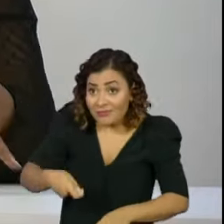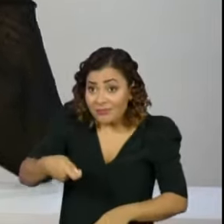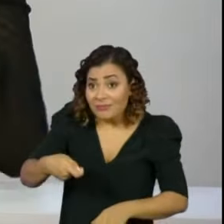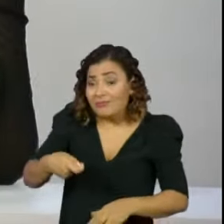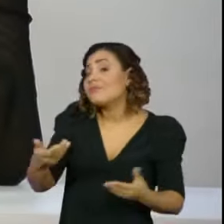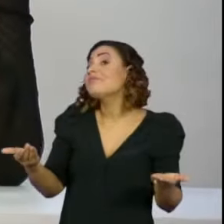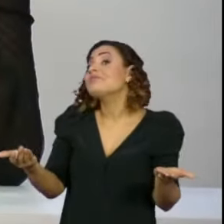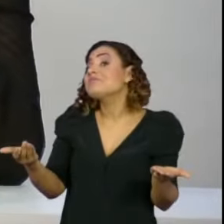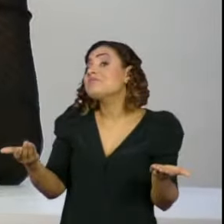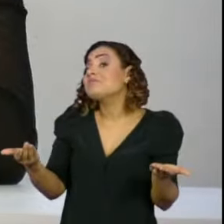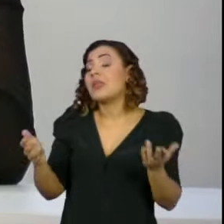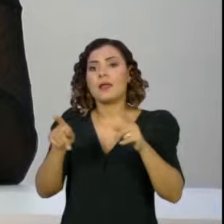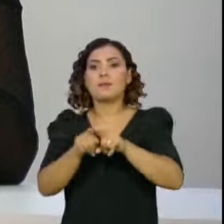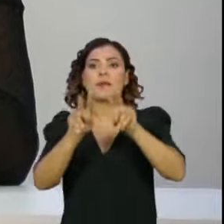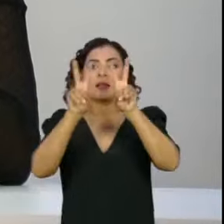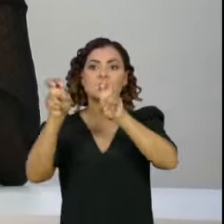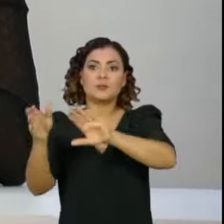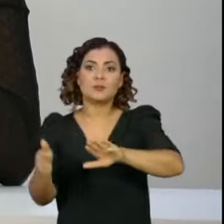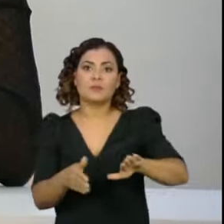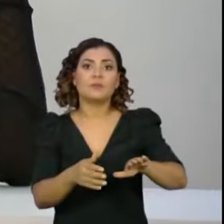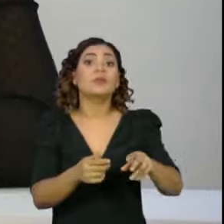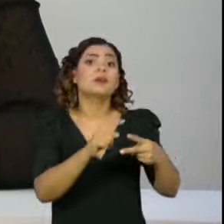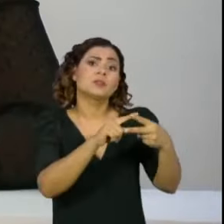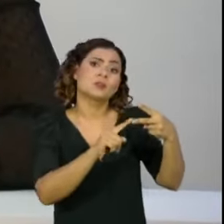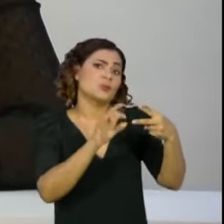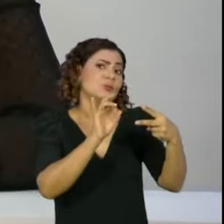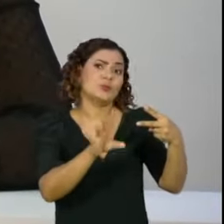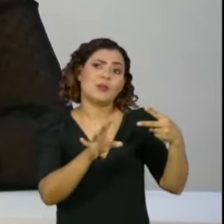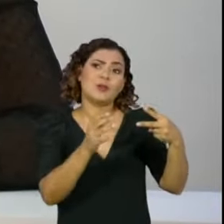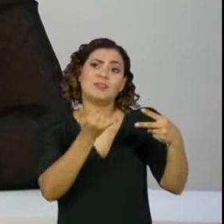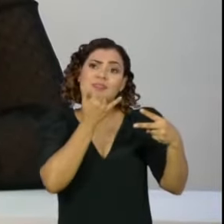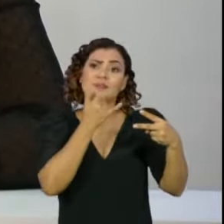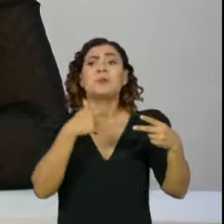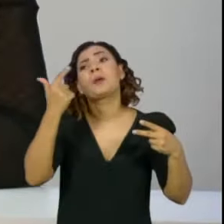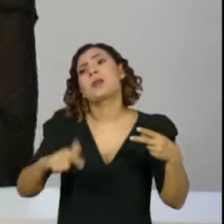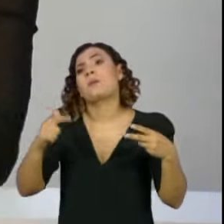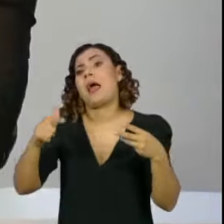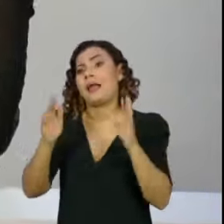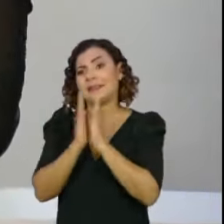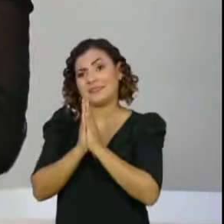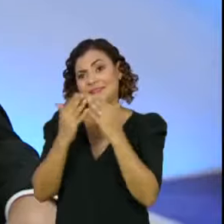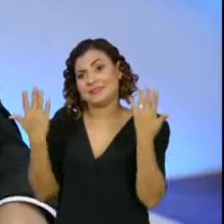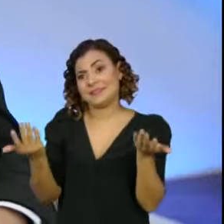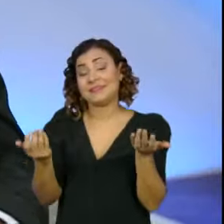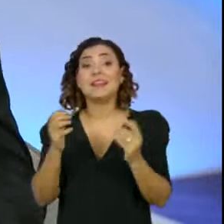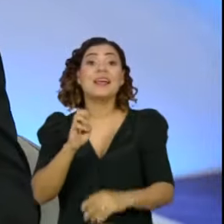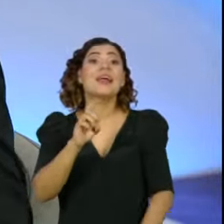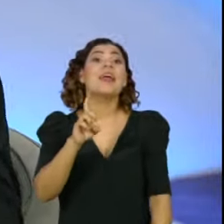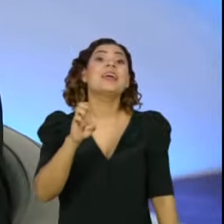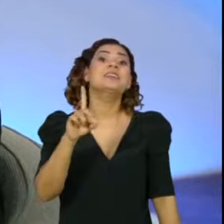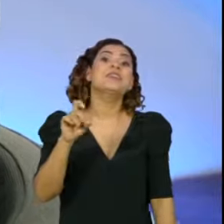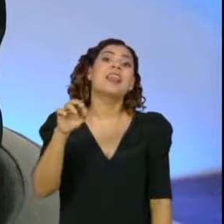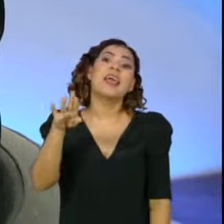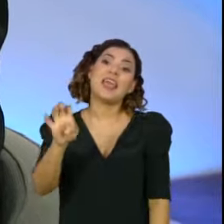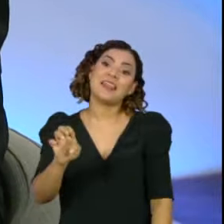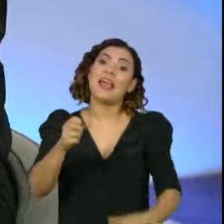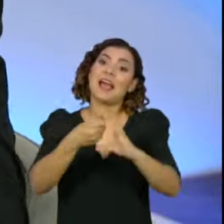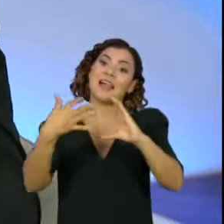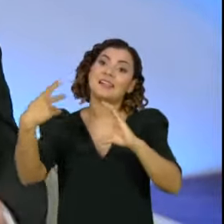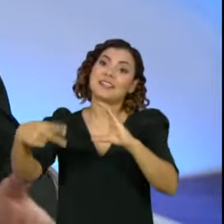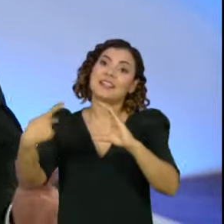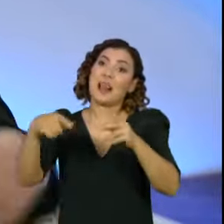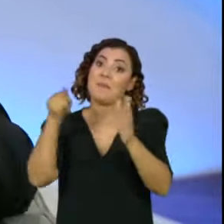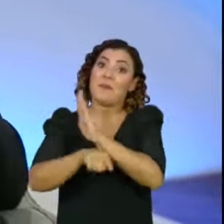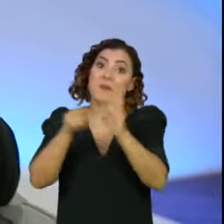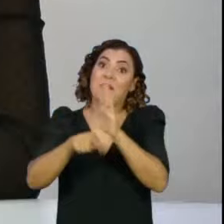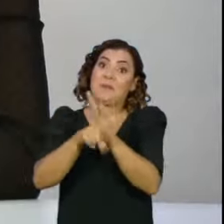Legislativo, mudando um pouquinho de assunto? não. Essas duas já suficientes. Quero mais. A Dilene tem essa característica. É, faz o lado. É